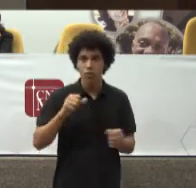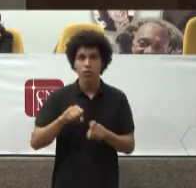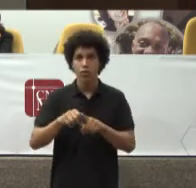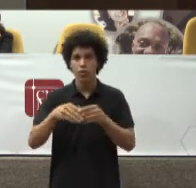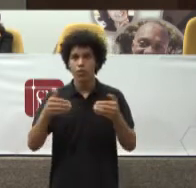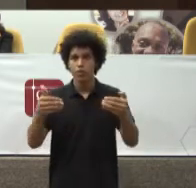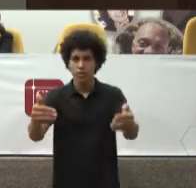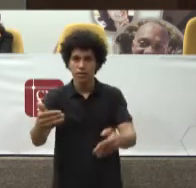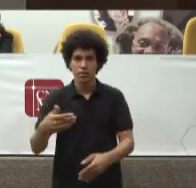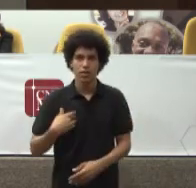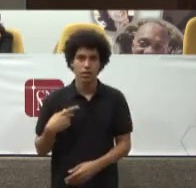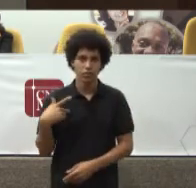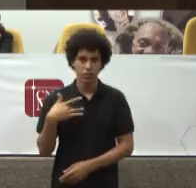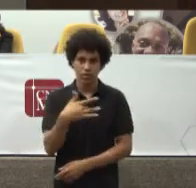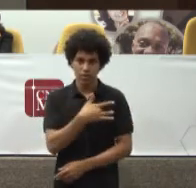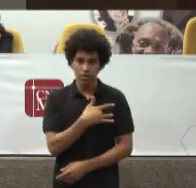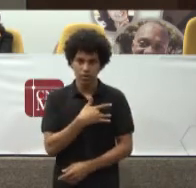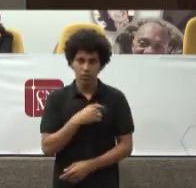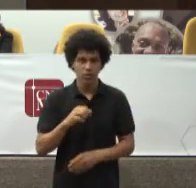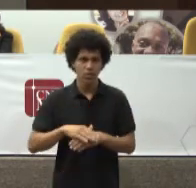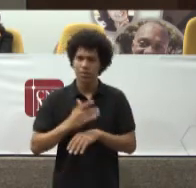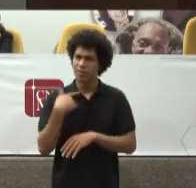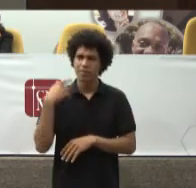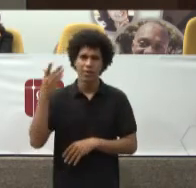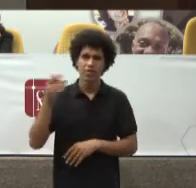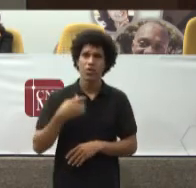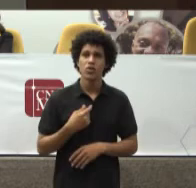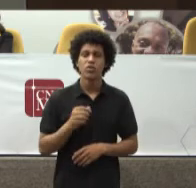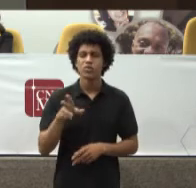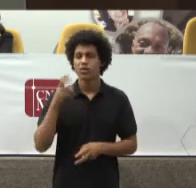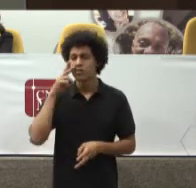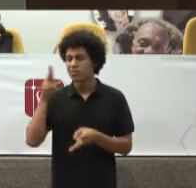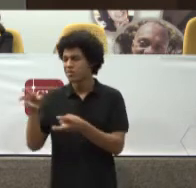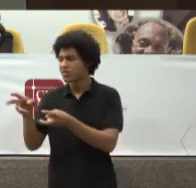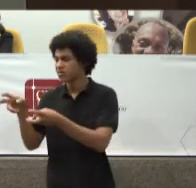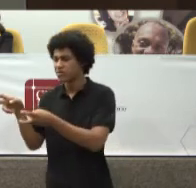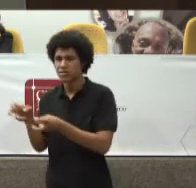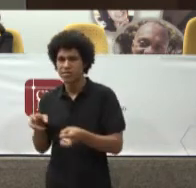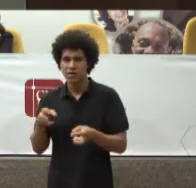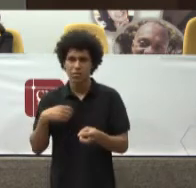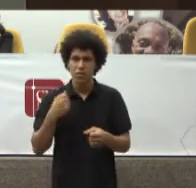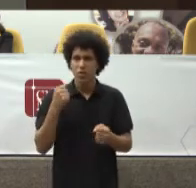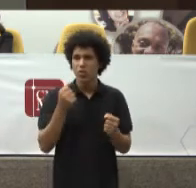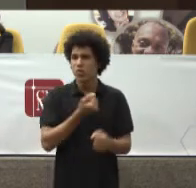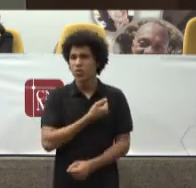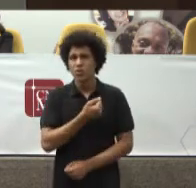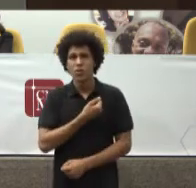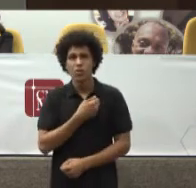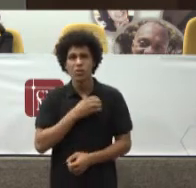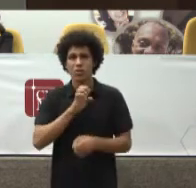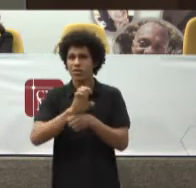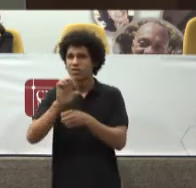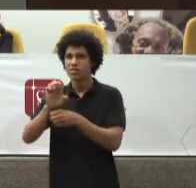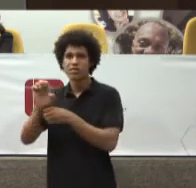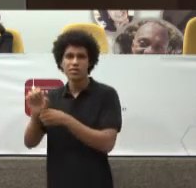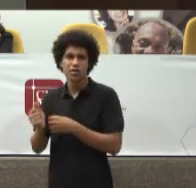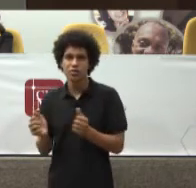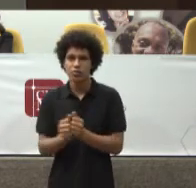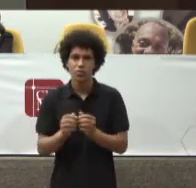subestimados Porque só considera Números dos Estados E números Da União Não há levantamento